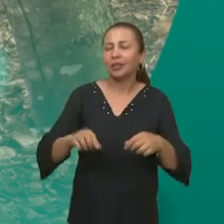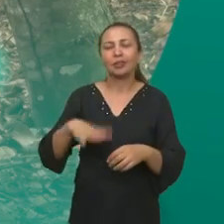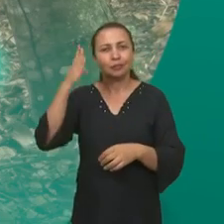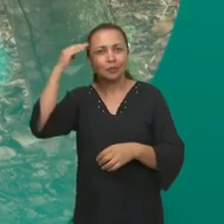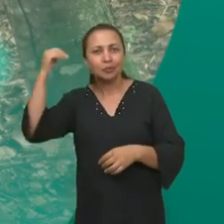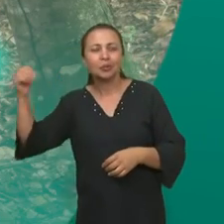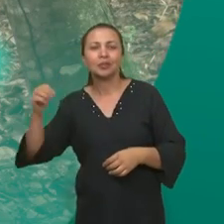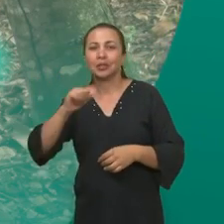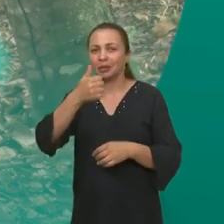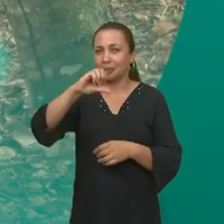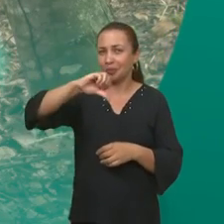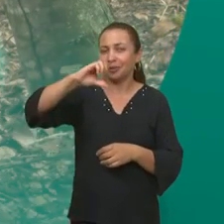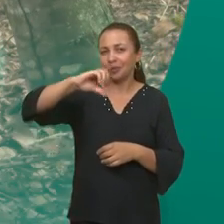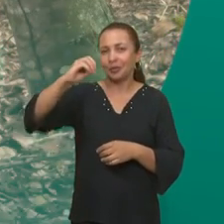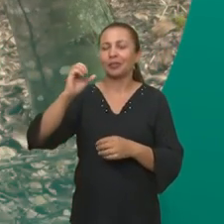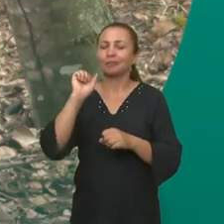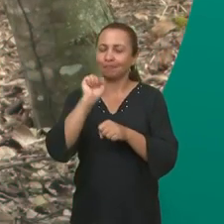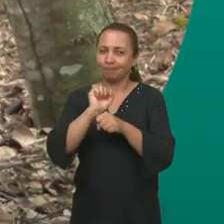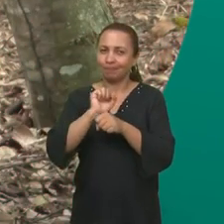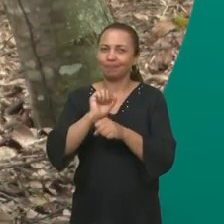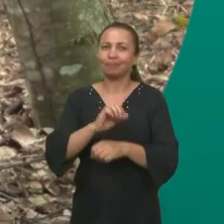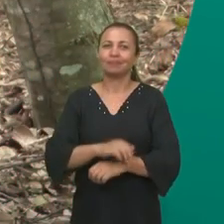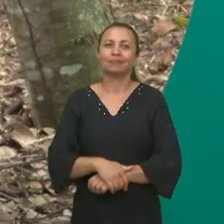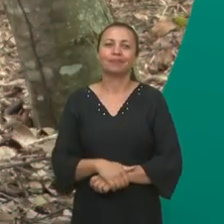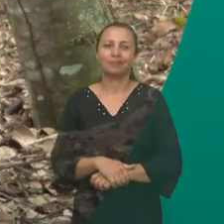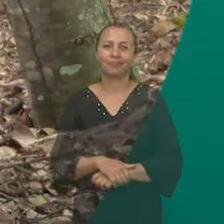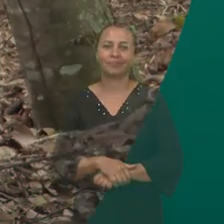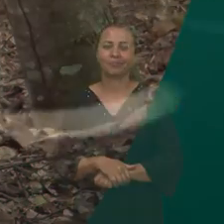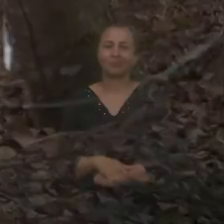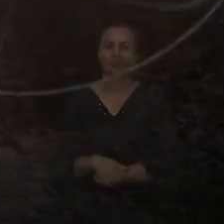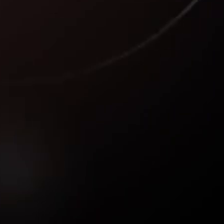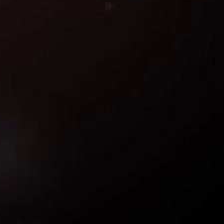banda que fez sucesso na década de 90. É daqui a pouco.